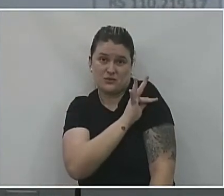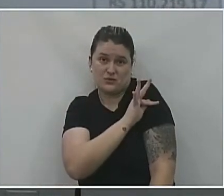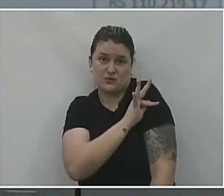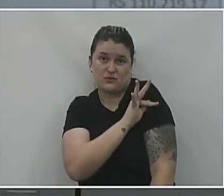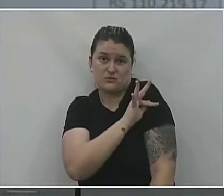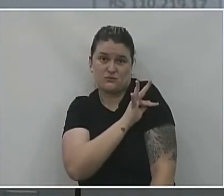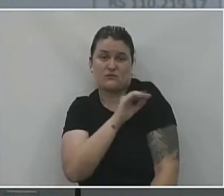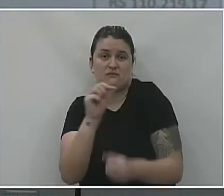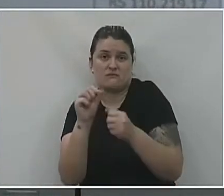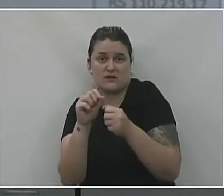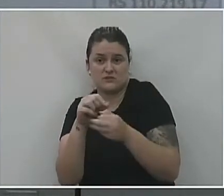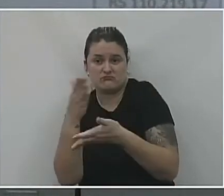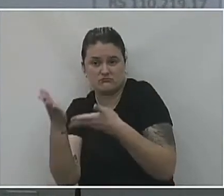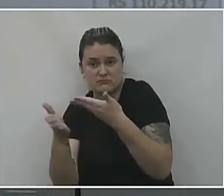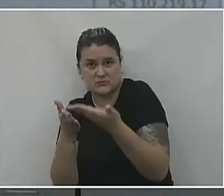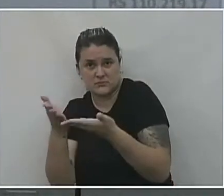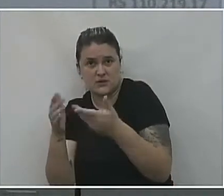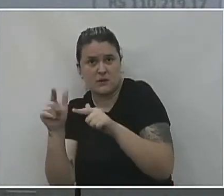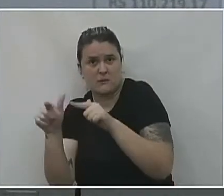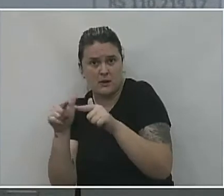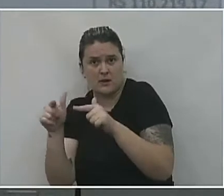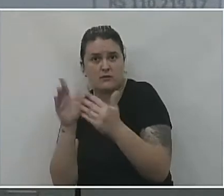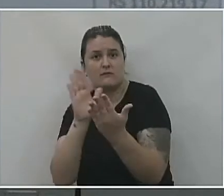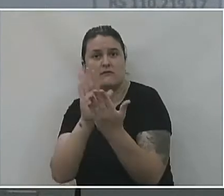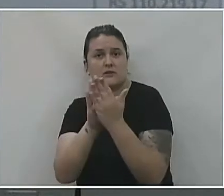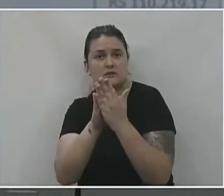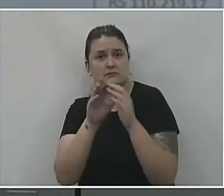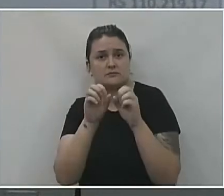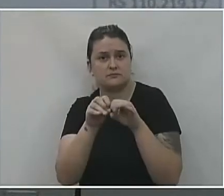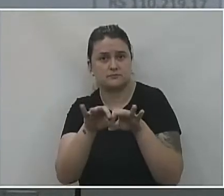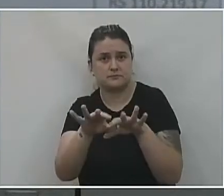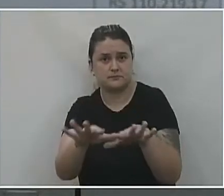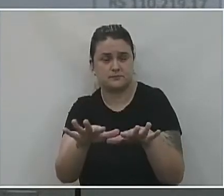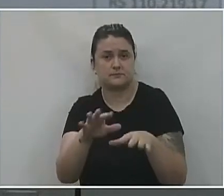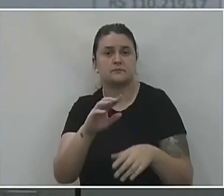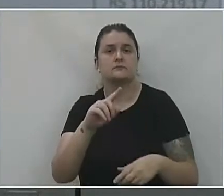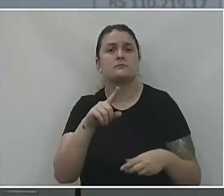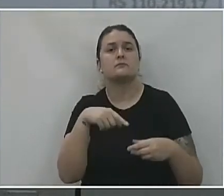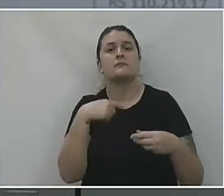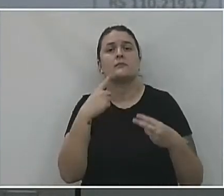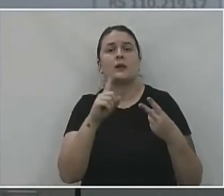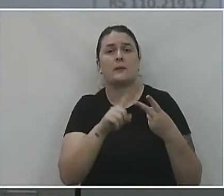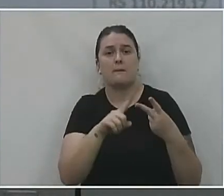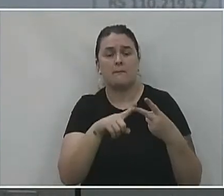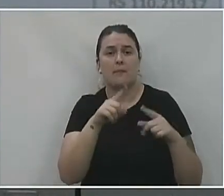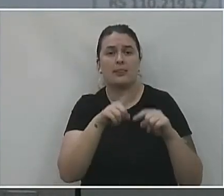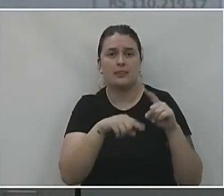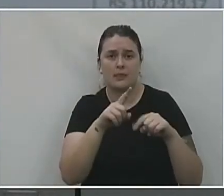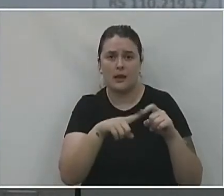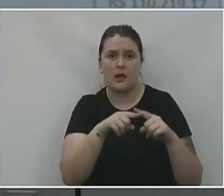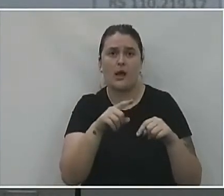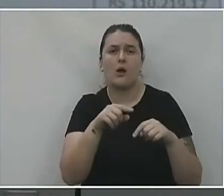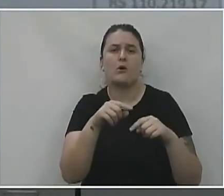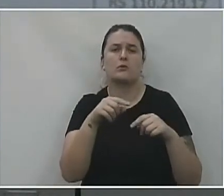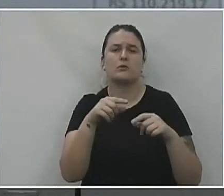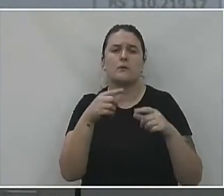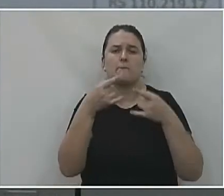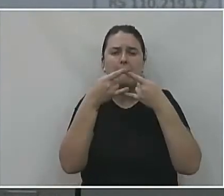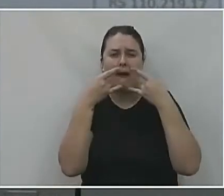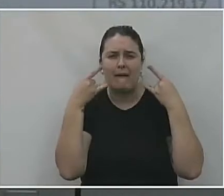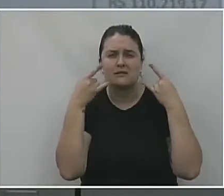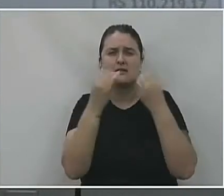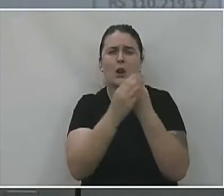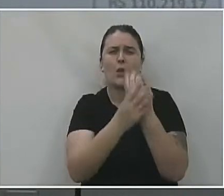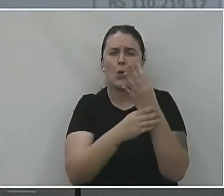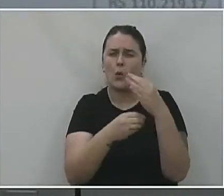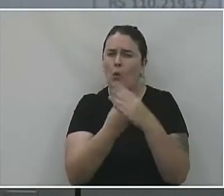prestar o serviço de saúde em relação ao enfrentamento do COVID. Depois, material de consumo. EPI, material médico